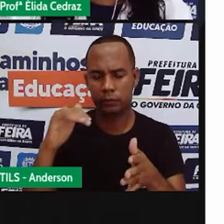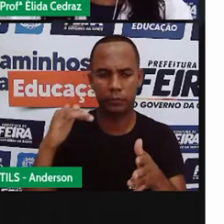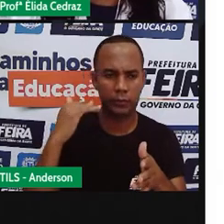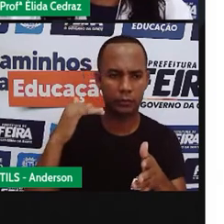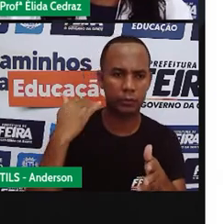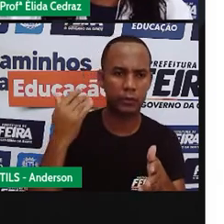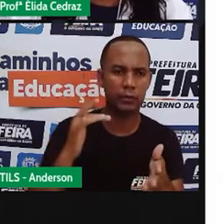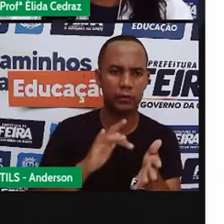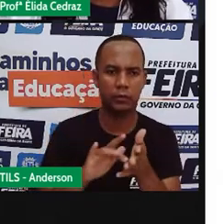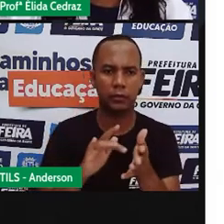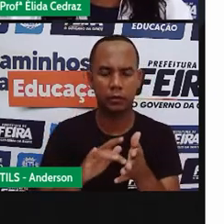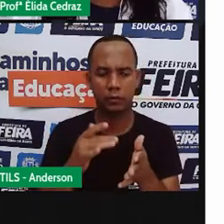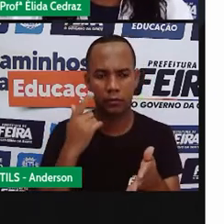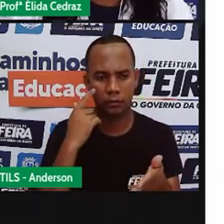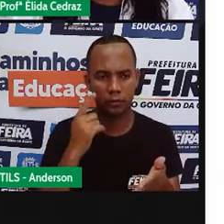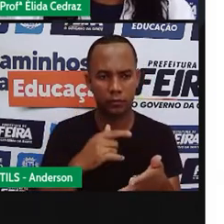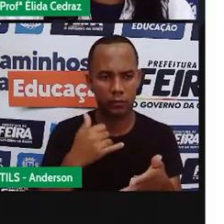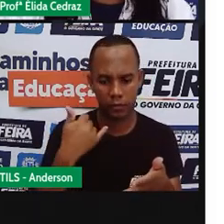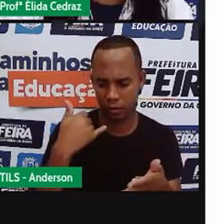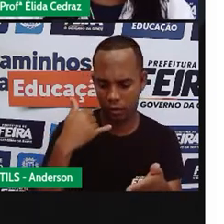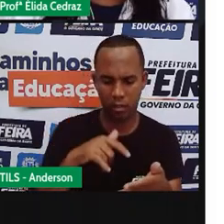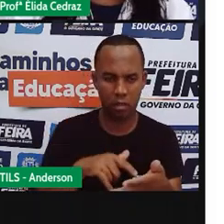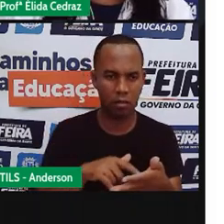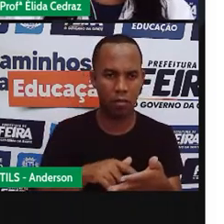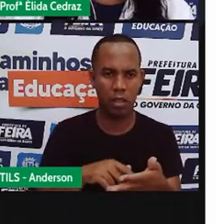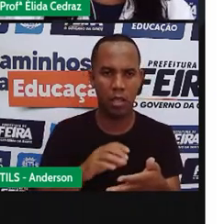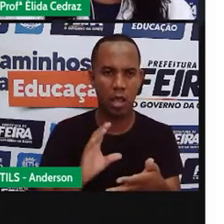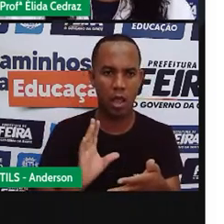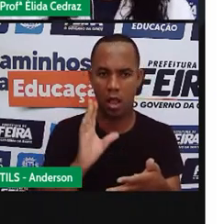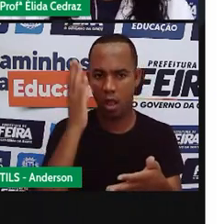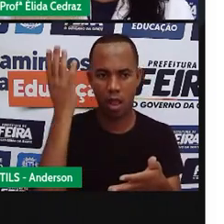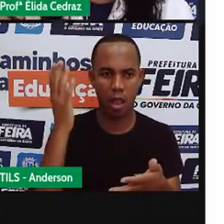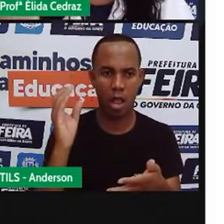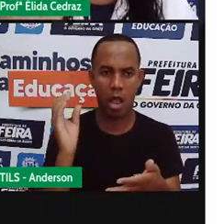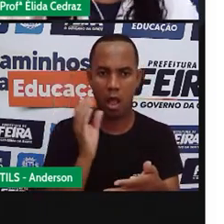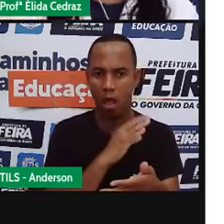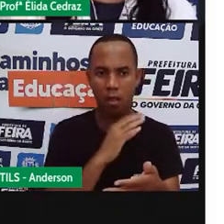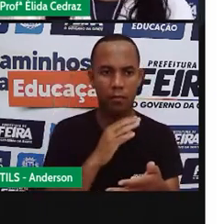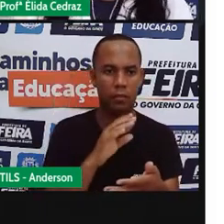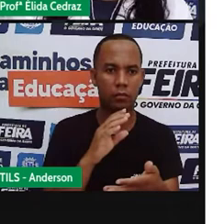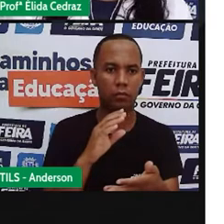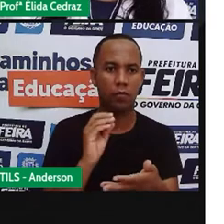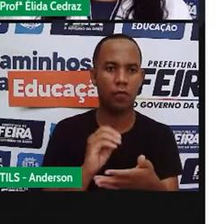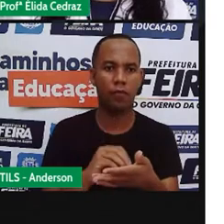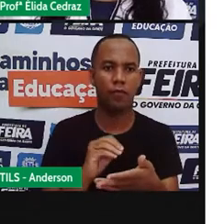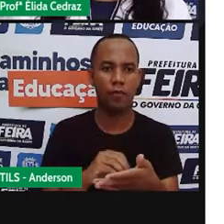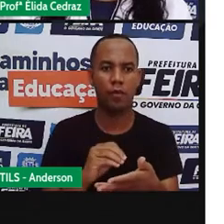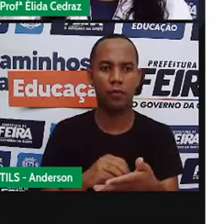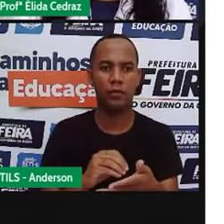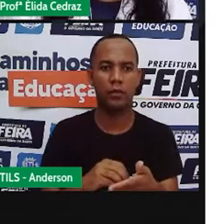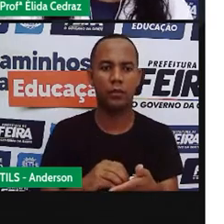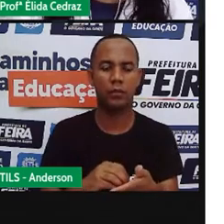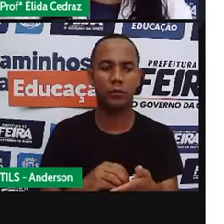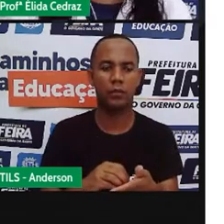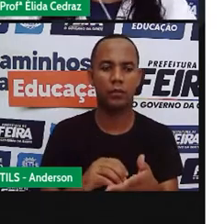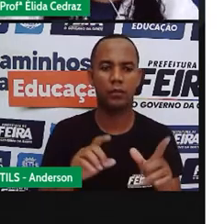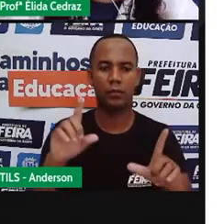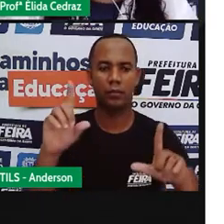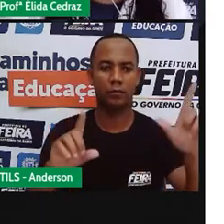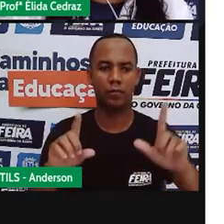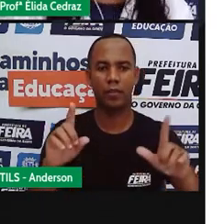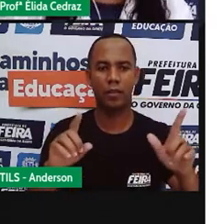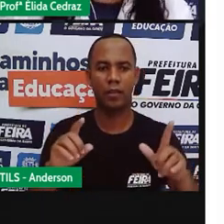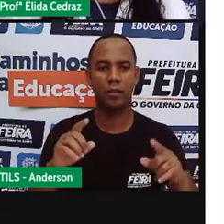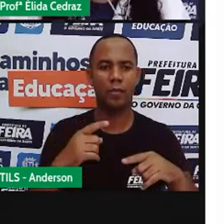no celular no whatsapp algo que aconteceu e ainda nem passou no jornal por quê? porque quem